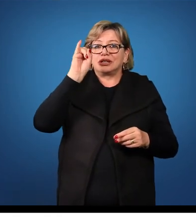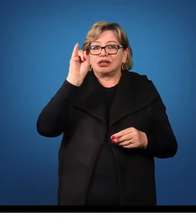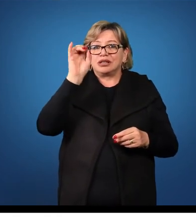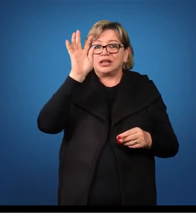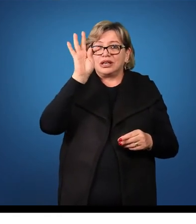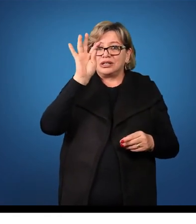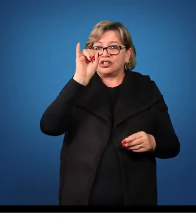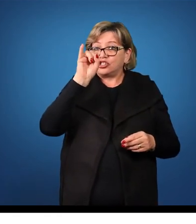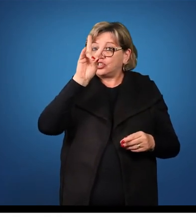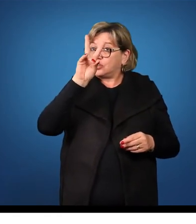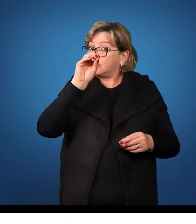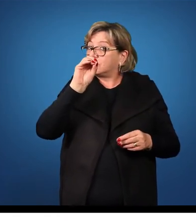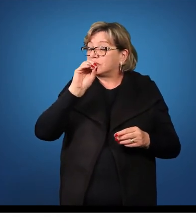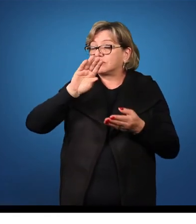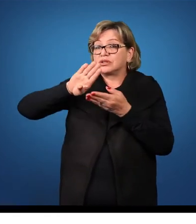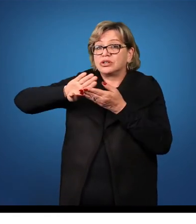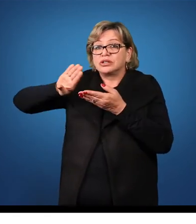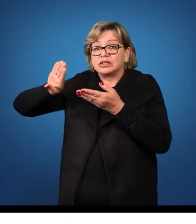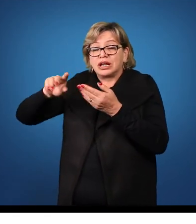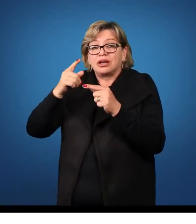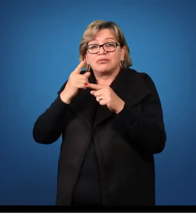que este varia.